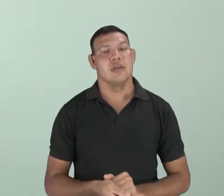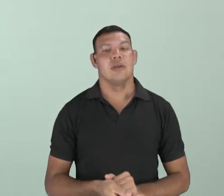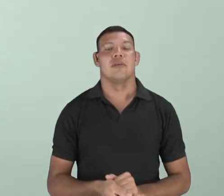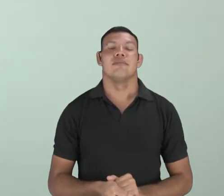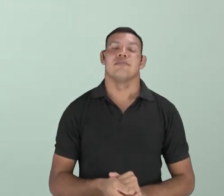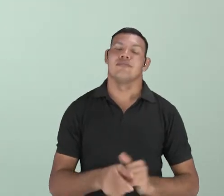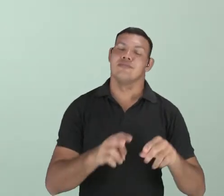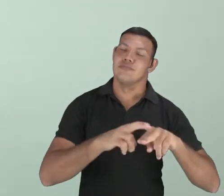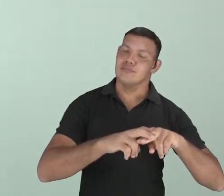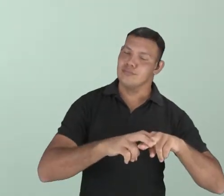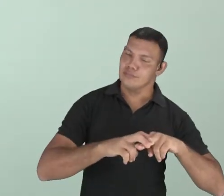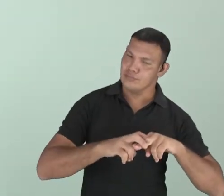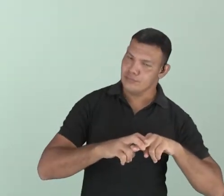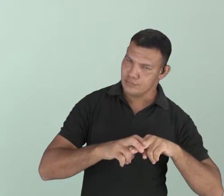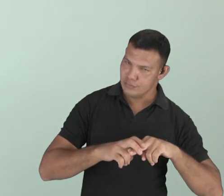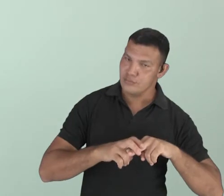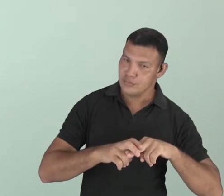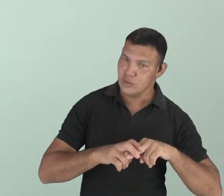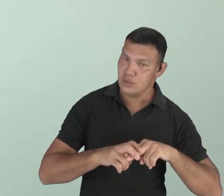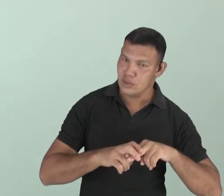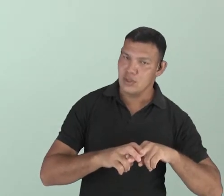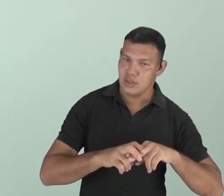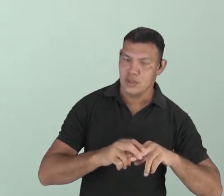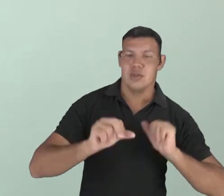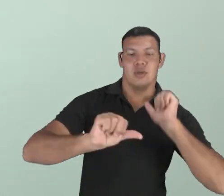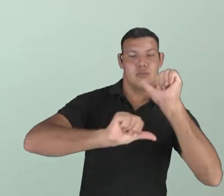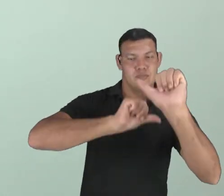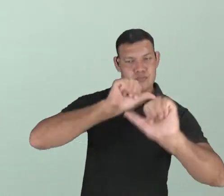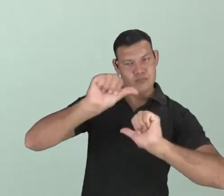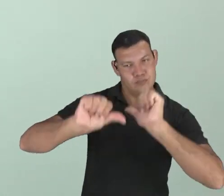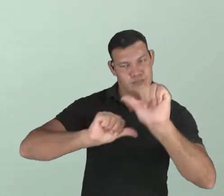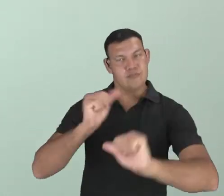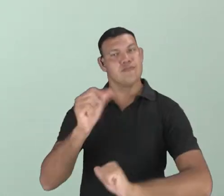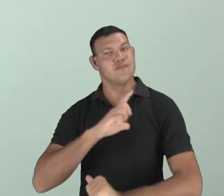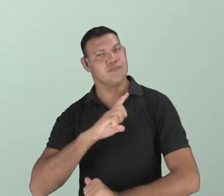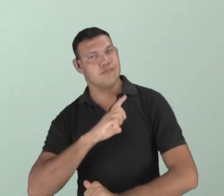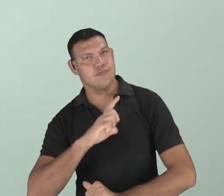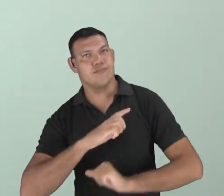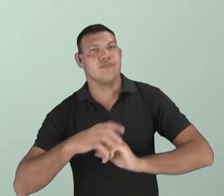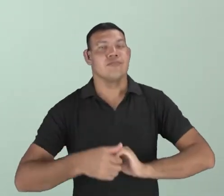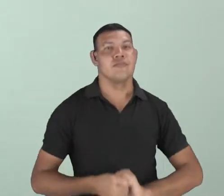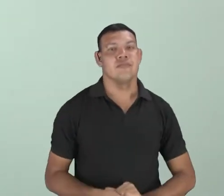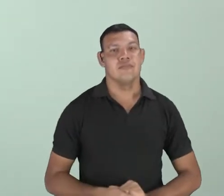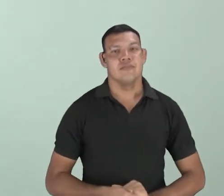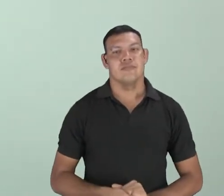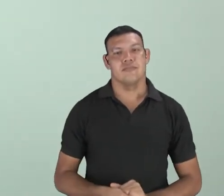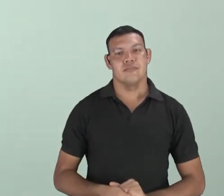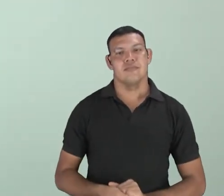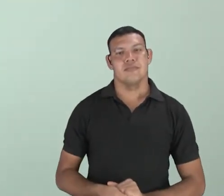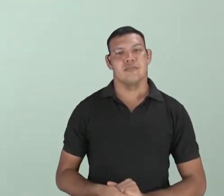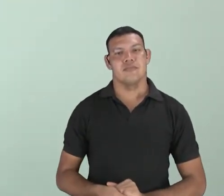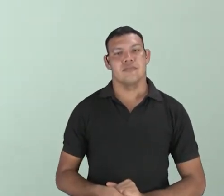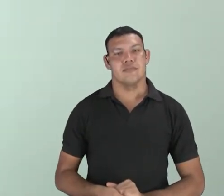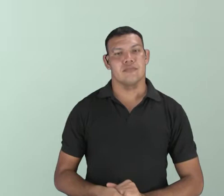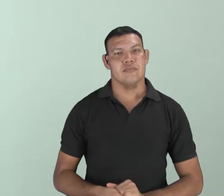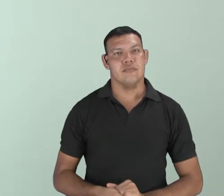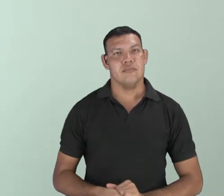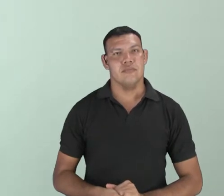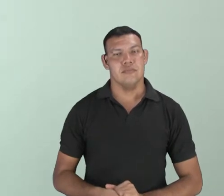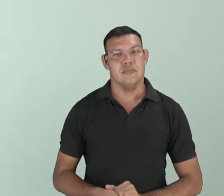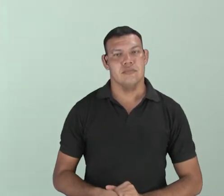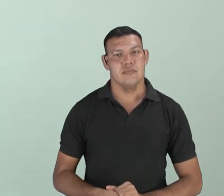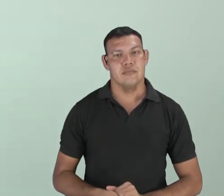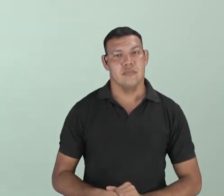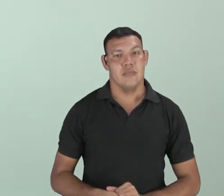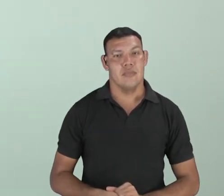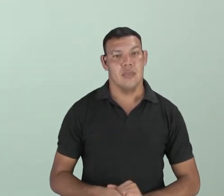modificações, algumas variações. Quando nós pensarmos também no